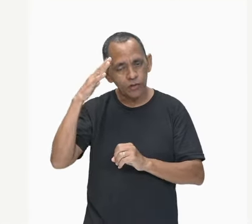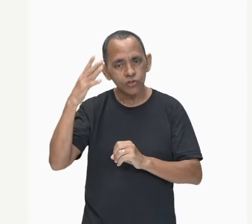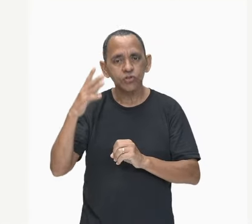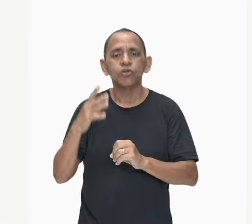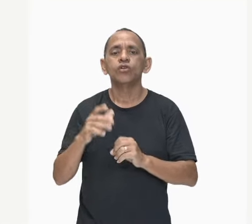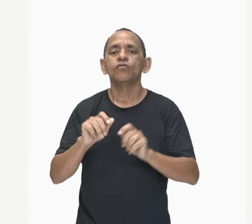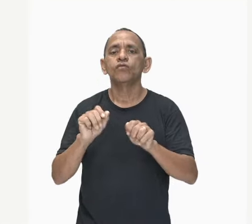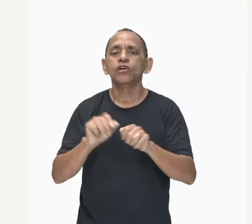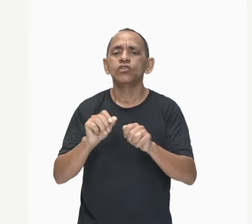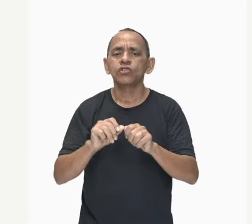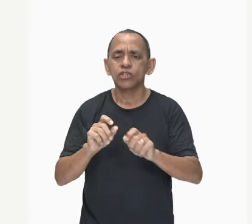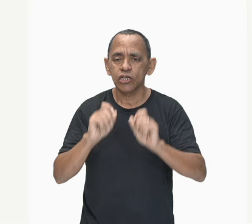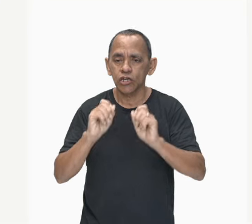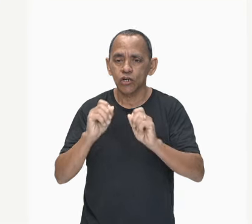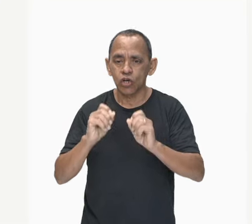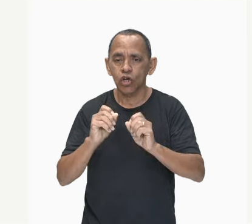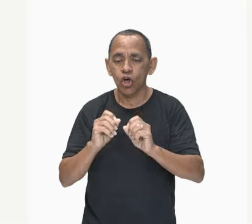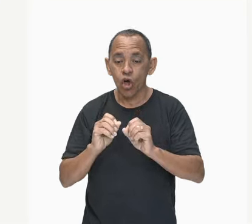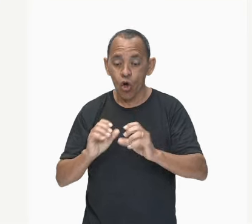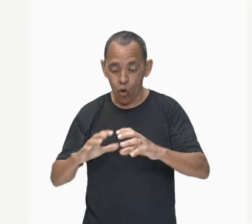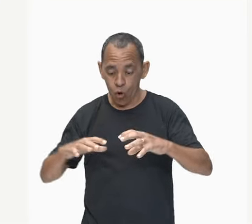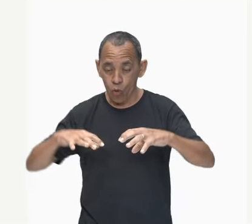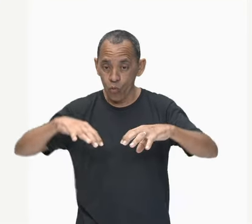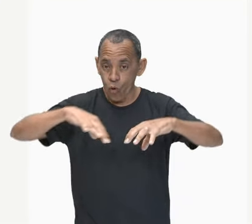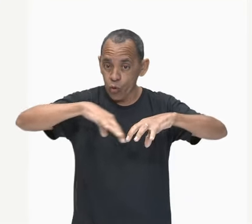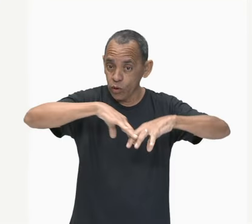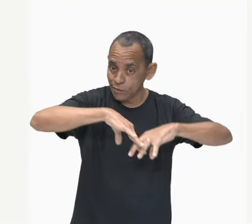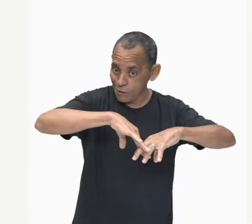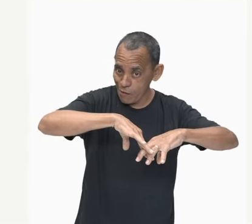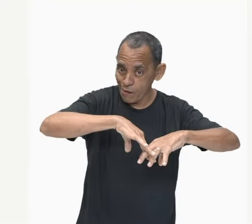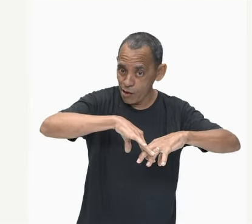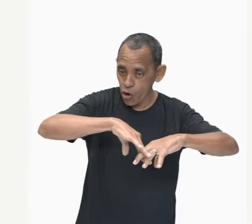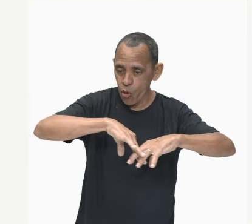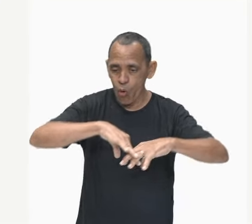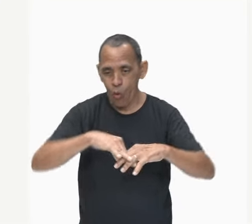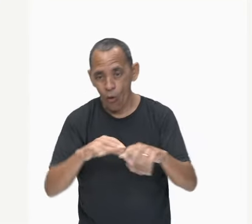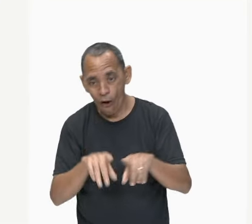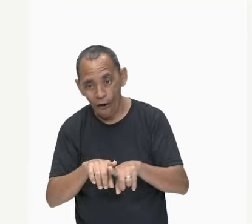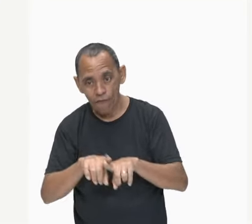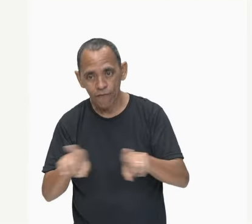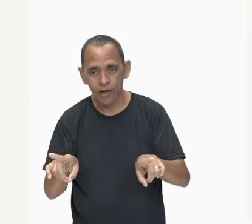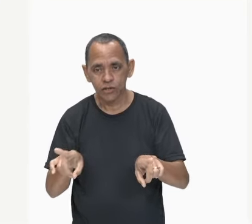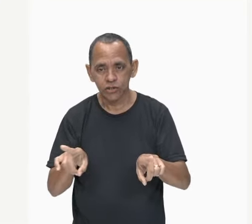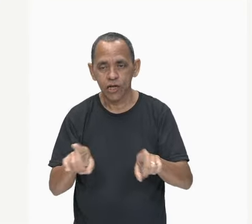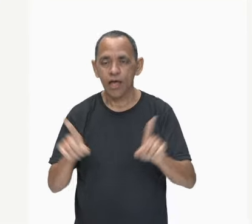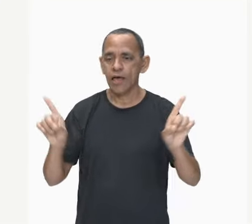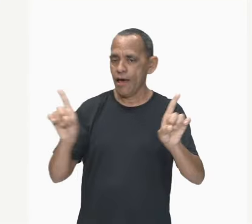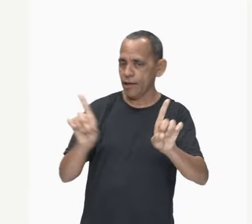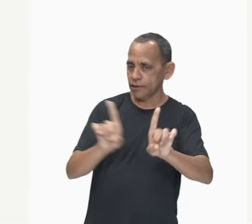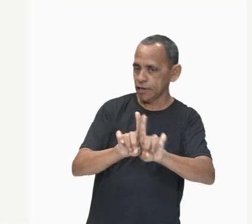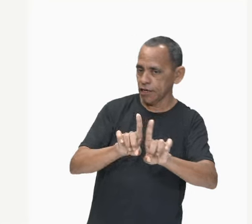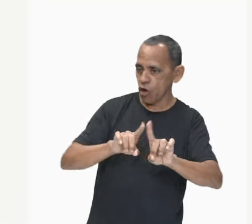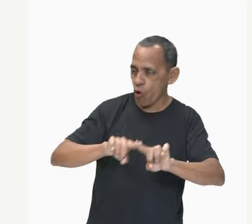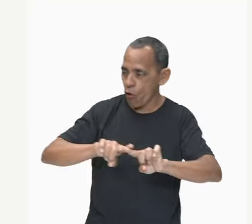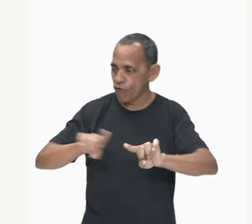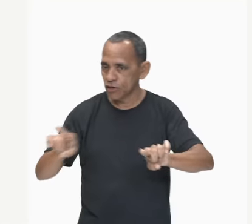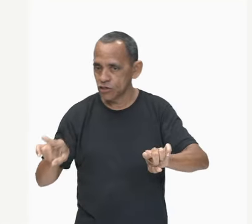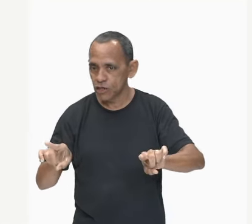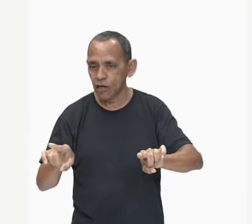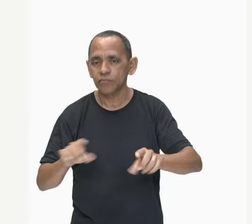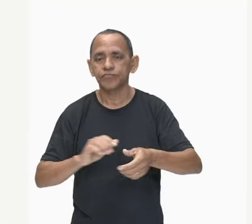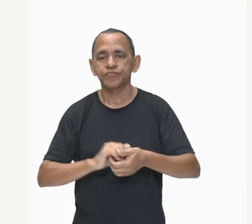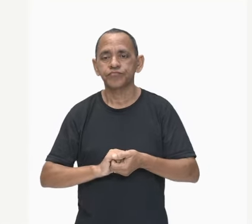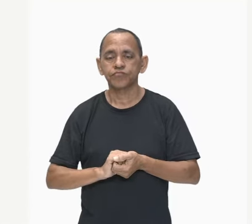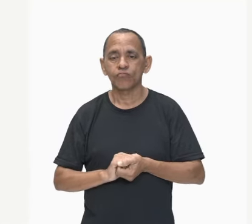corpos que podem se atrair ou se afastar. Então, vejam aí. Vejam que a definição aí, a nossa introdução, a carga